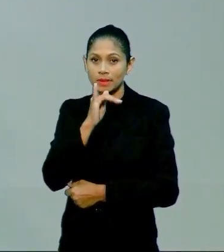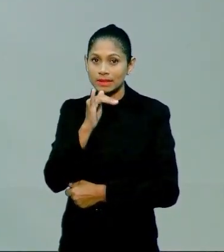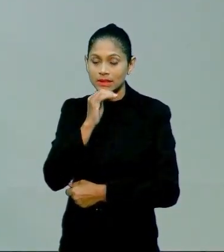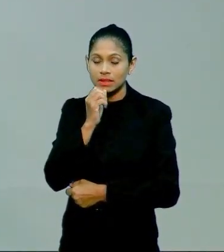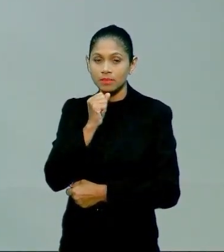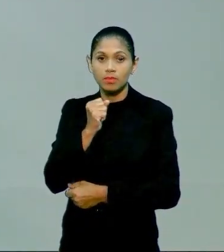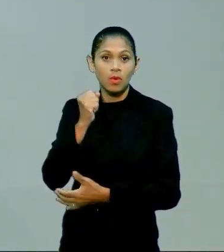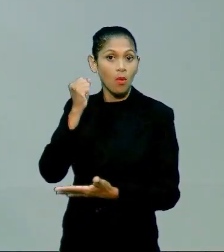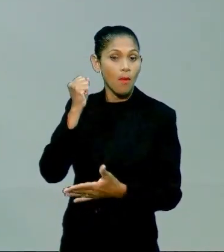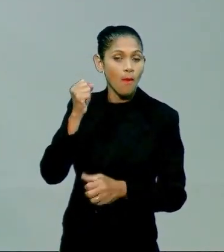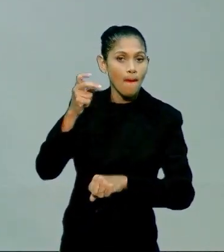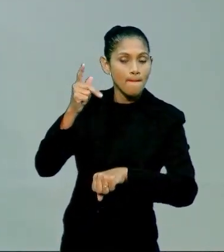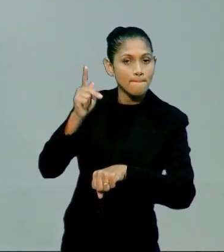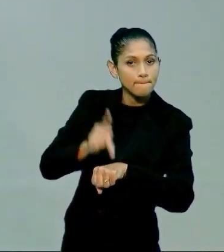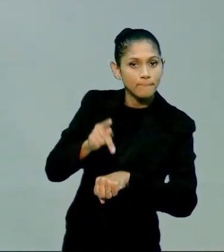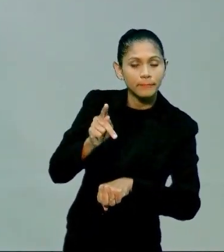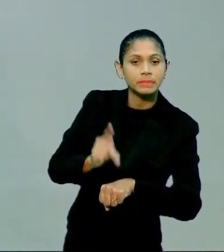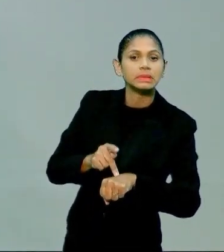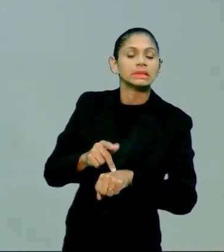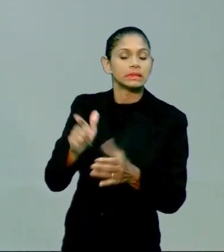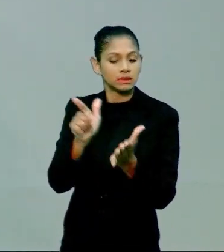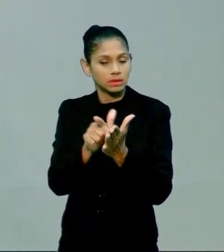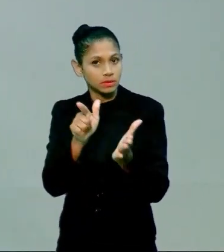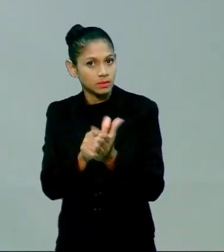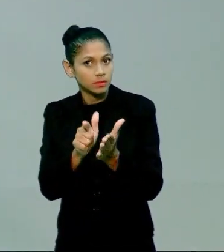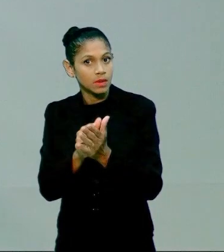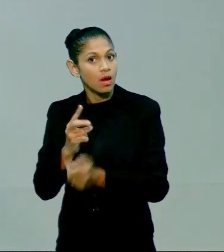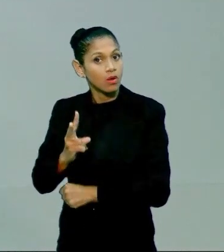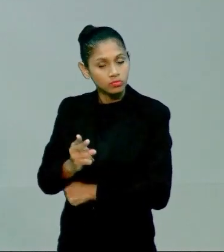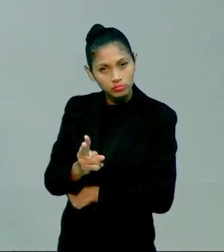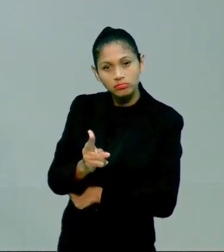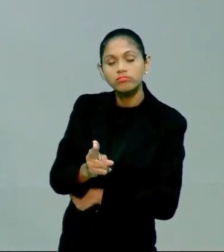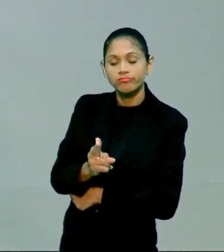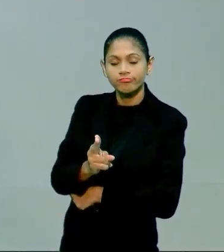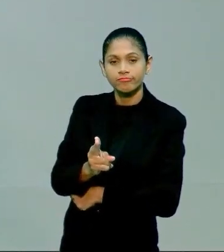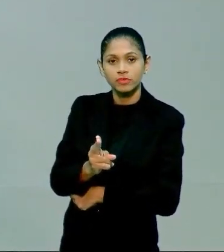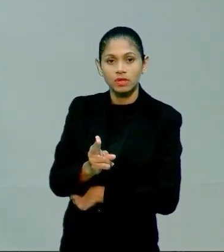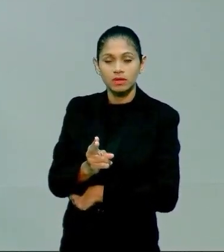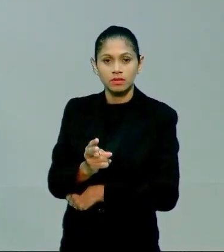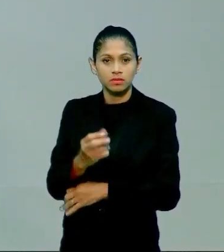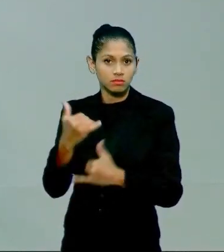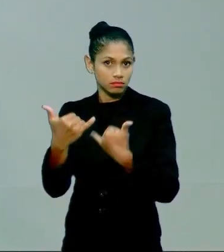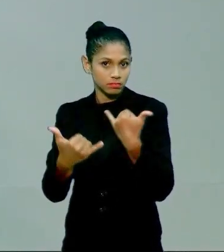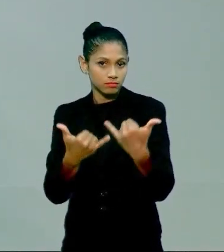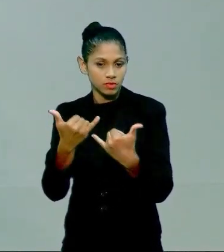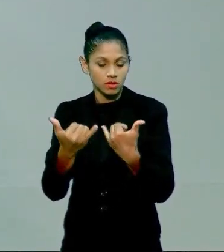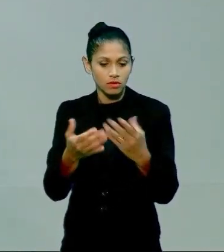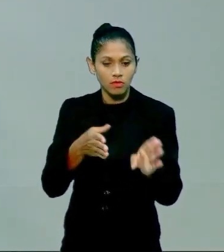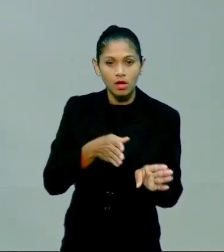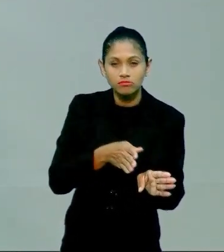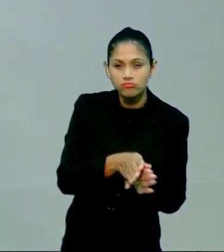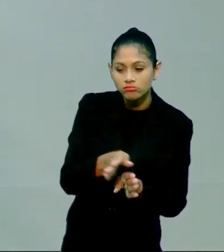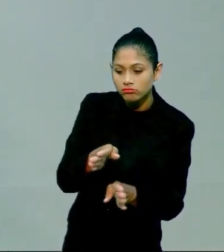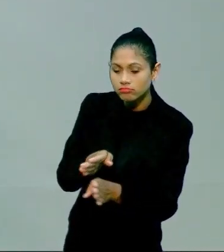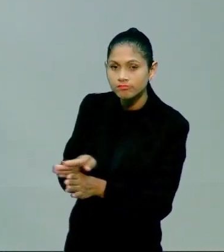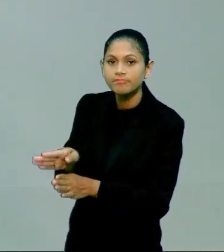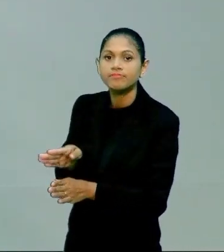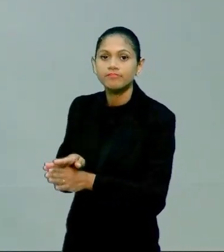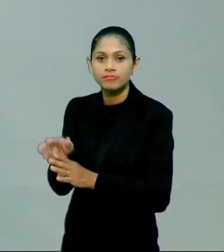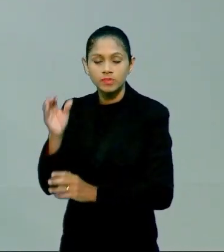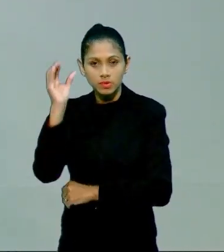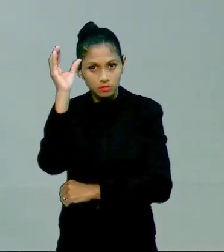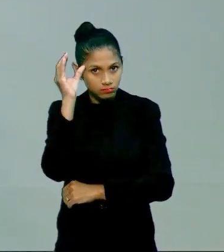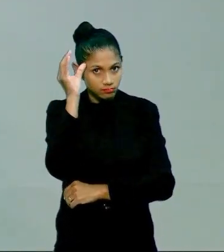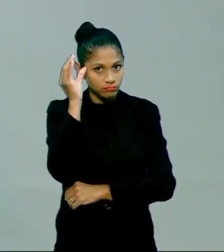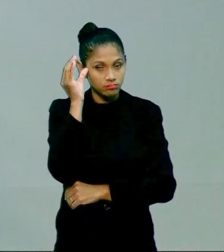aí, por quê? Porque aquilo, aquele tipo de brincadeira, vai nos direcionar e fazer a gente compreender, mais ou menos,